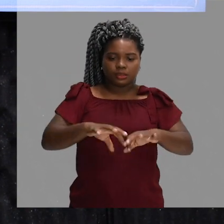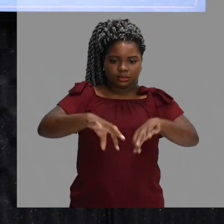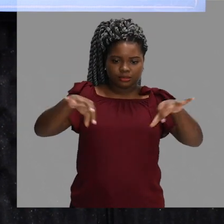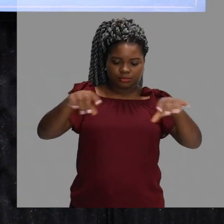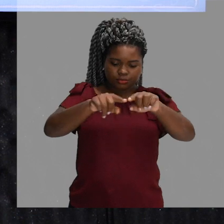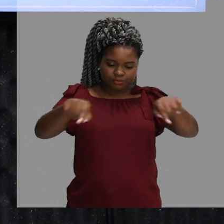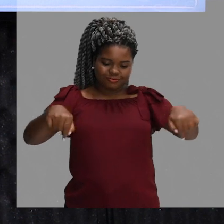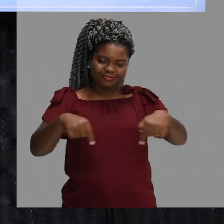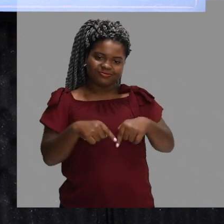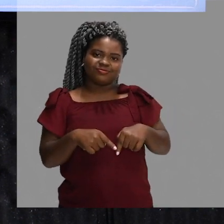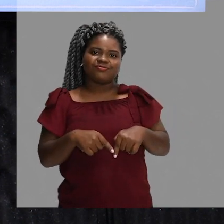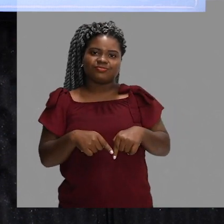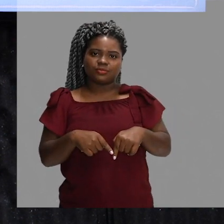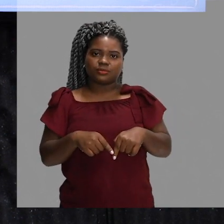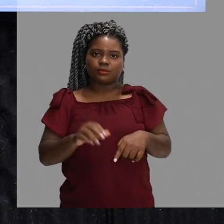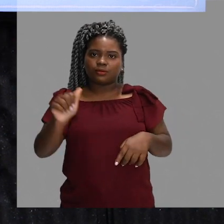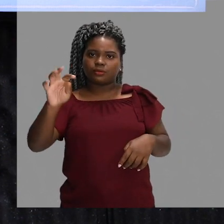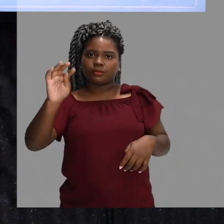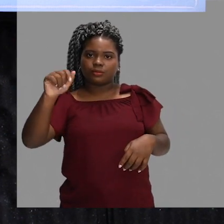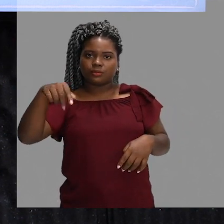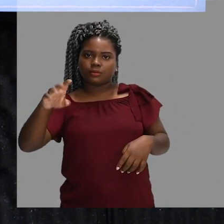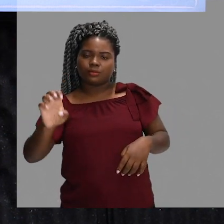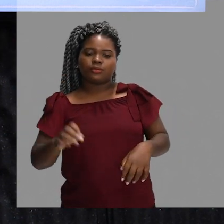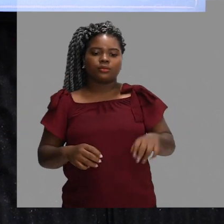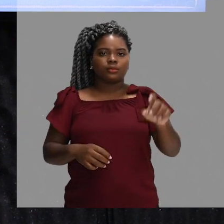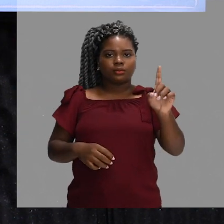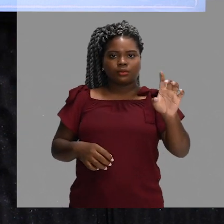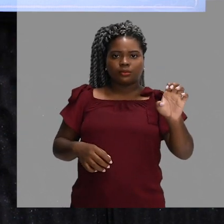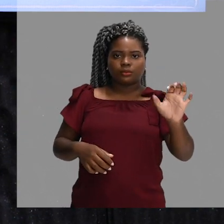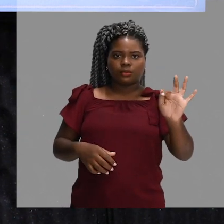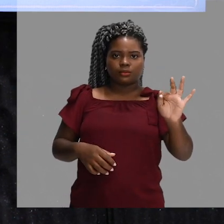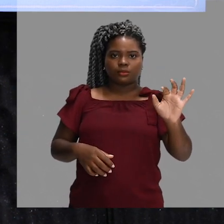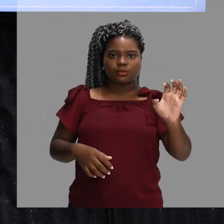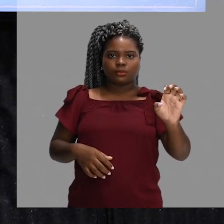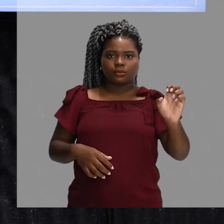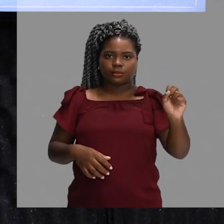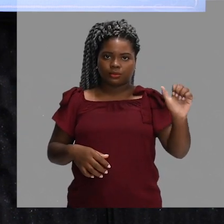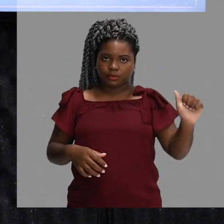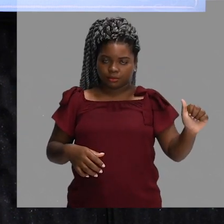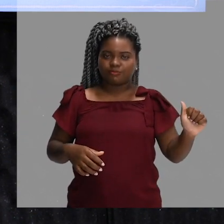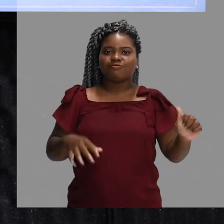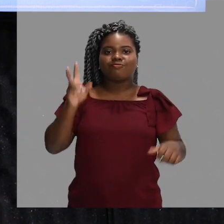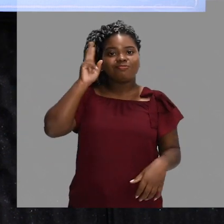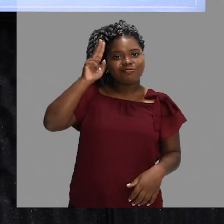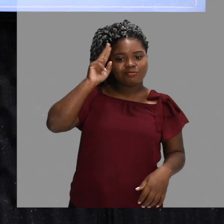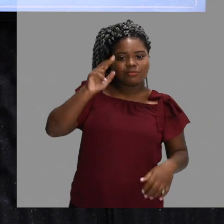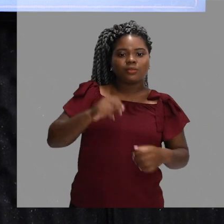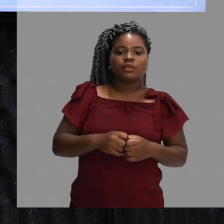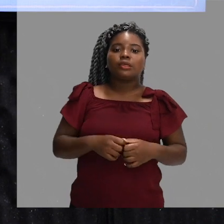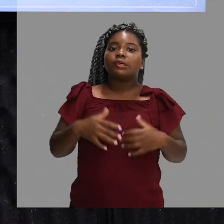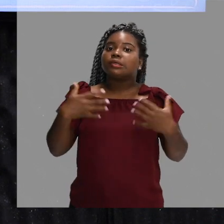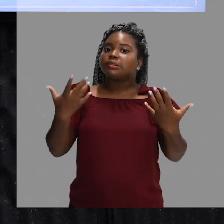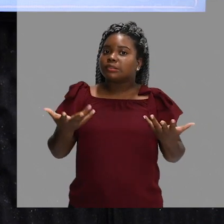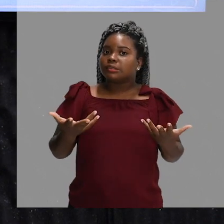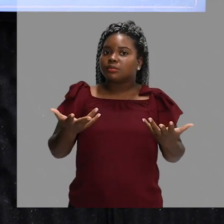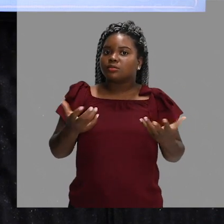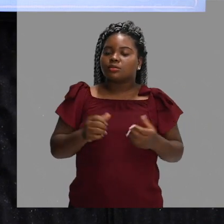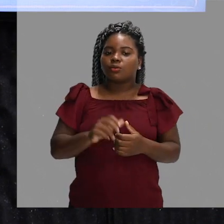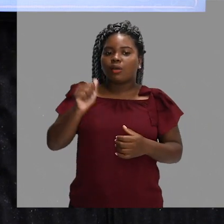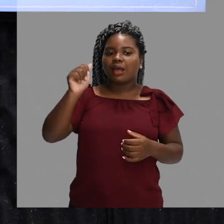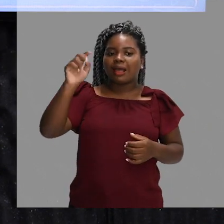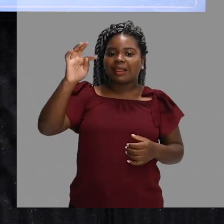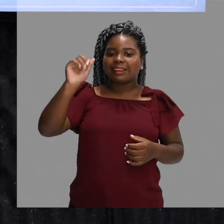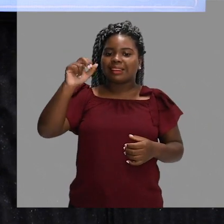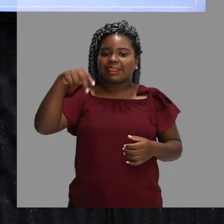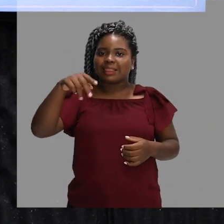zona de defesa. Os únicos atletas que podem participar de uma ação do bloqueio são os atletas que estão posicionados na zona de ataque. E são